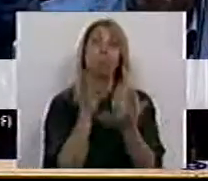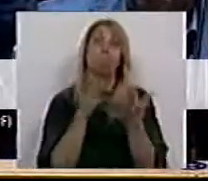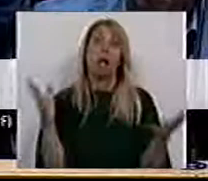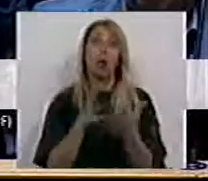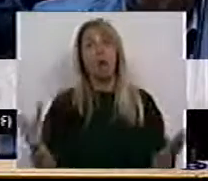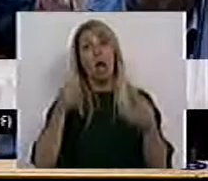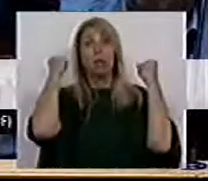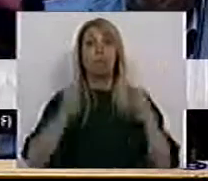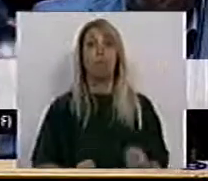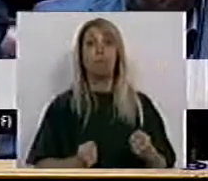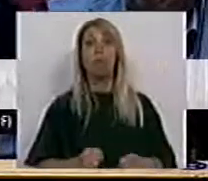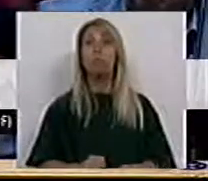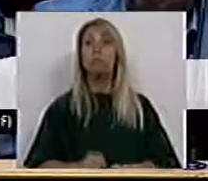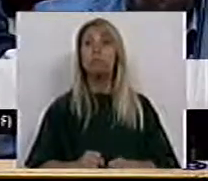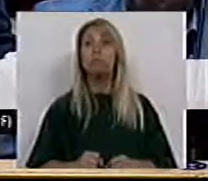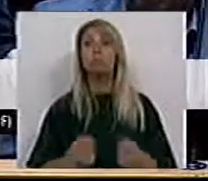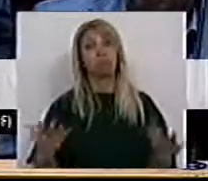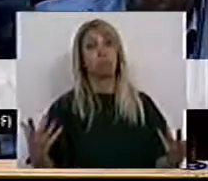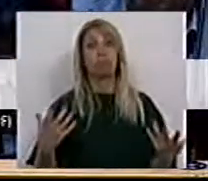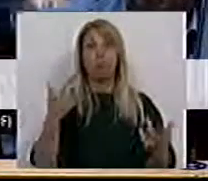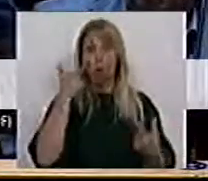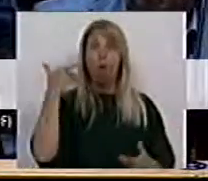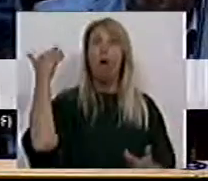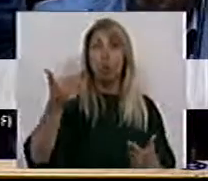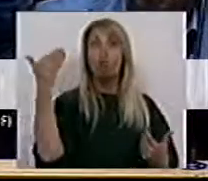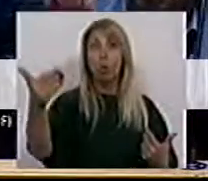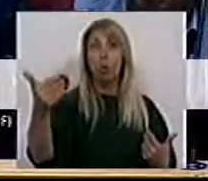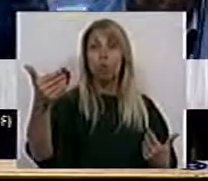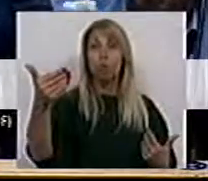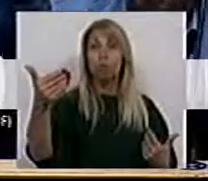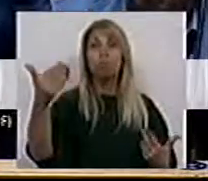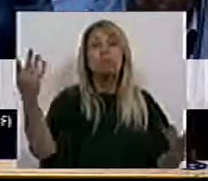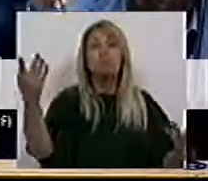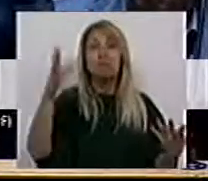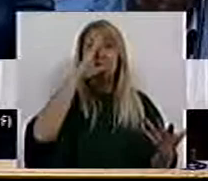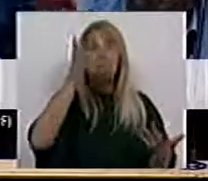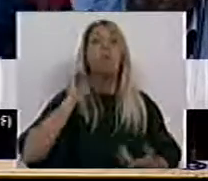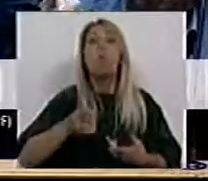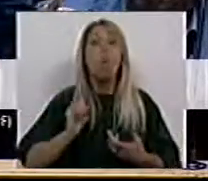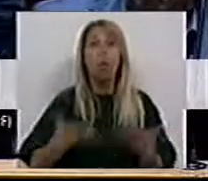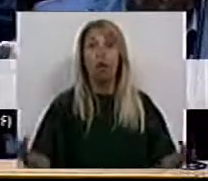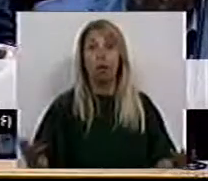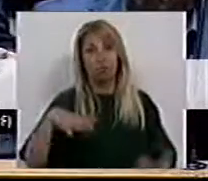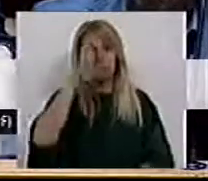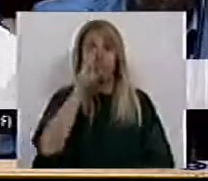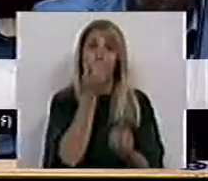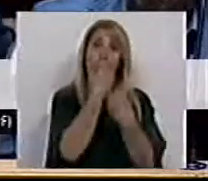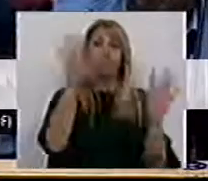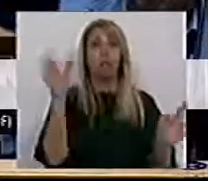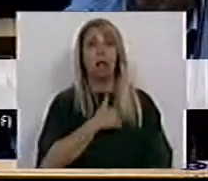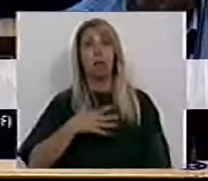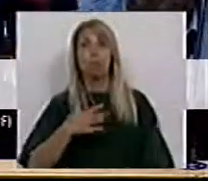teimam. Em relação ao futuro, o que é que sabemos? Sabemos que perdemos uma empresa.